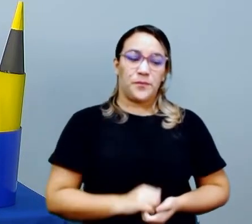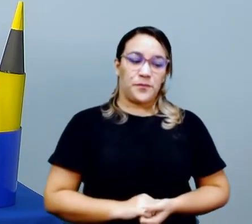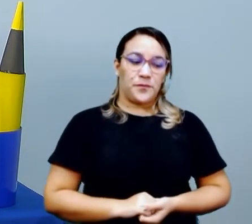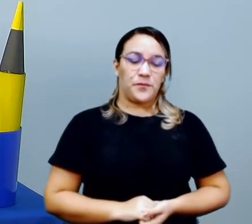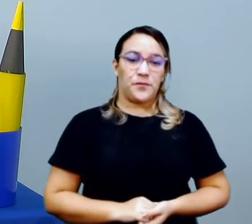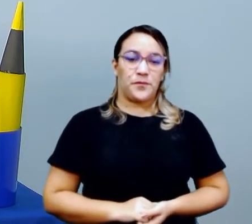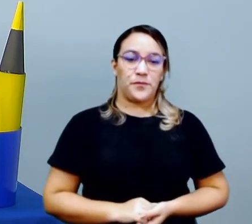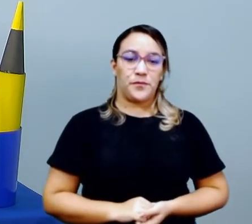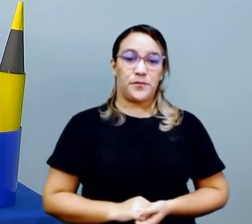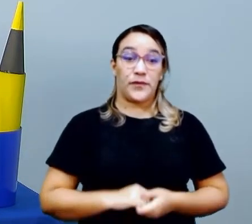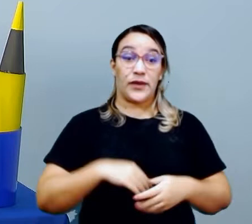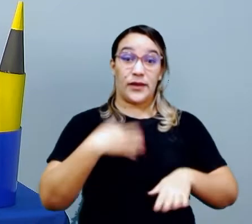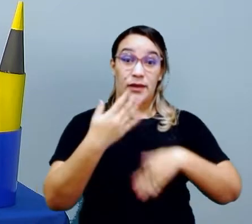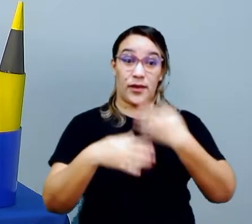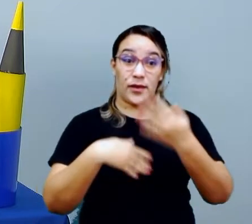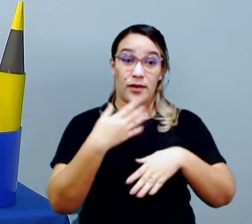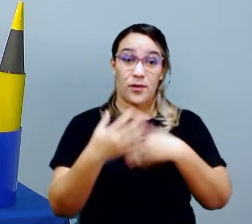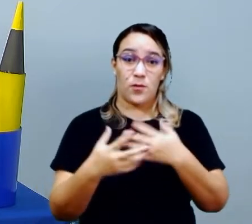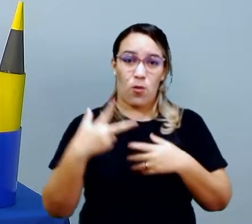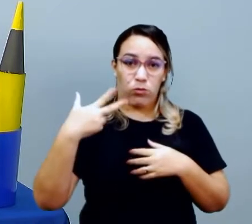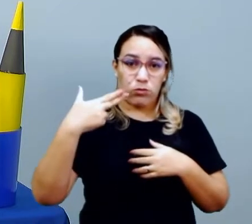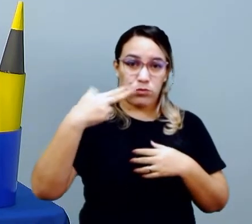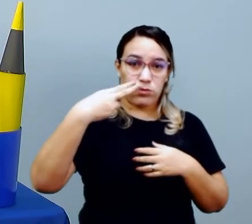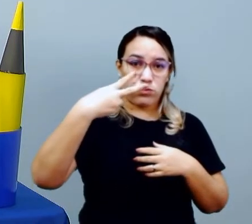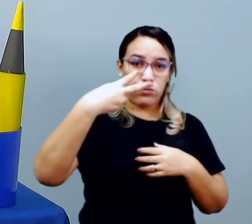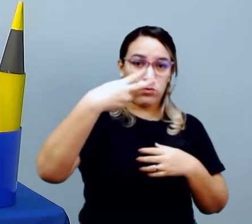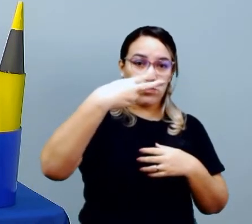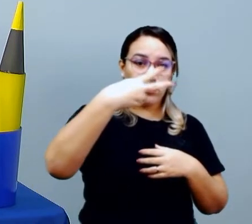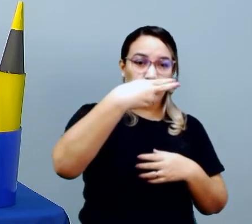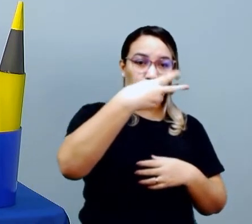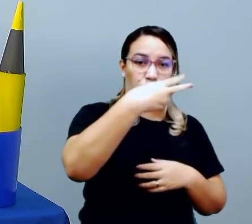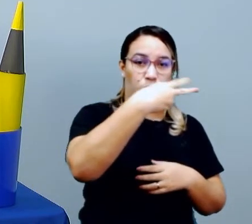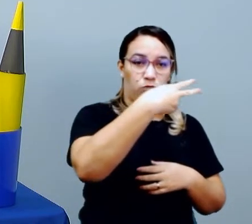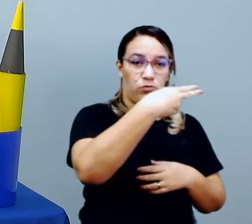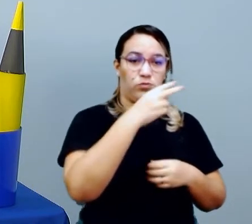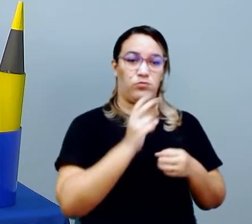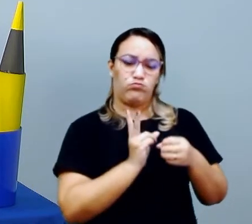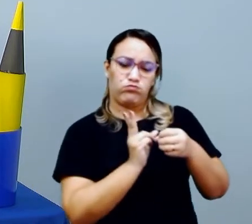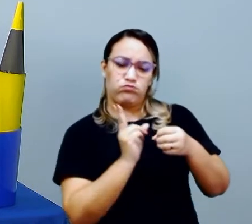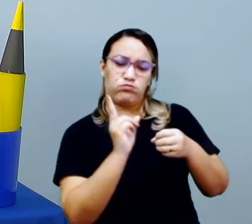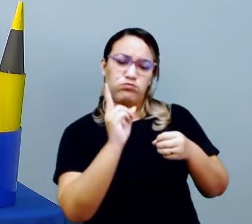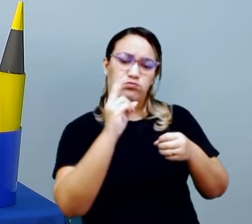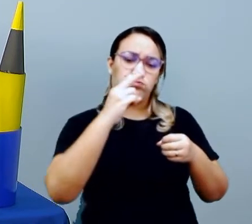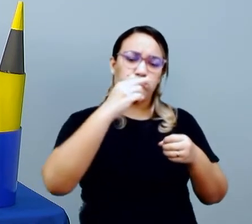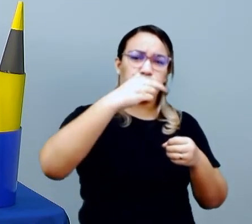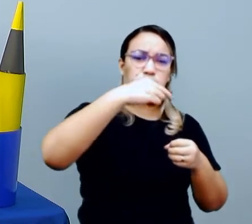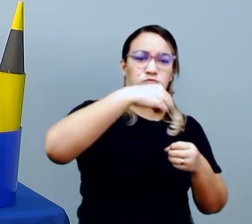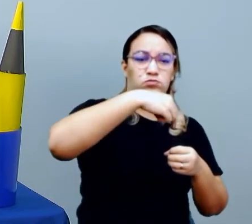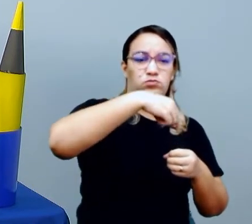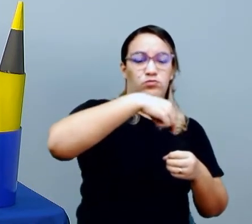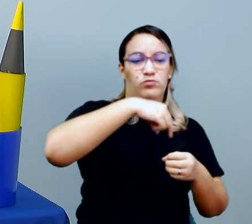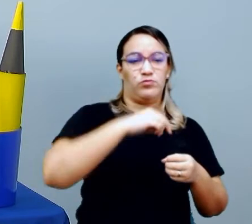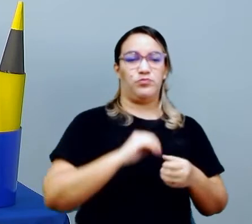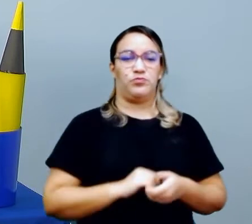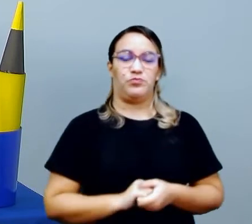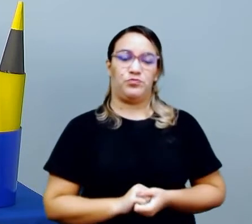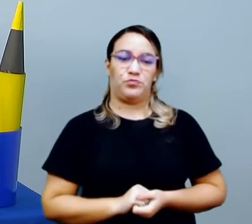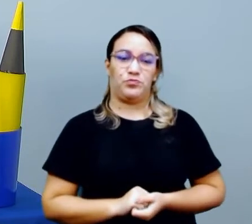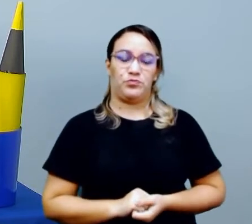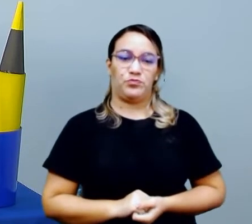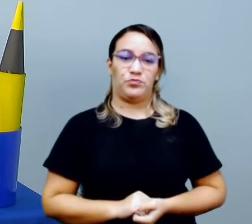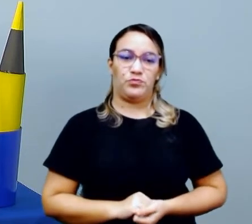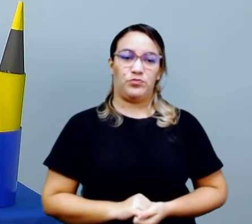Isso. E depois a gente precisa de tesoura para a gente recortar este círculo.